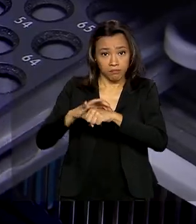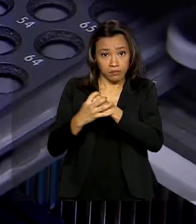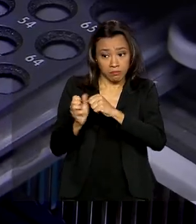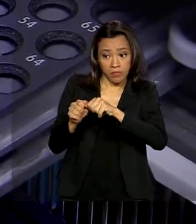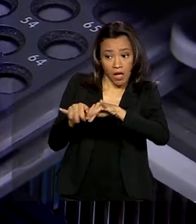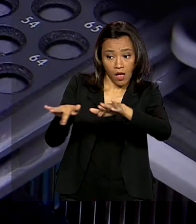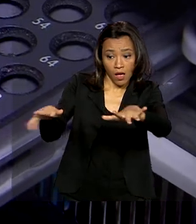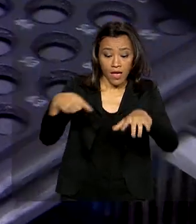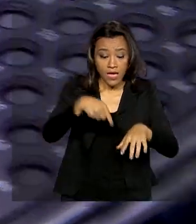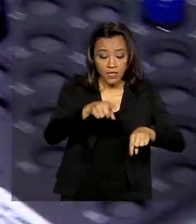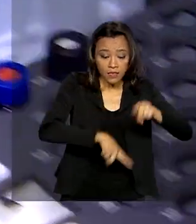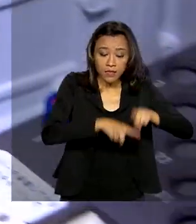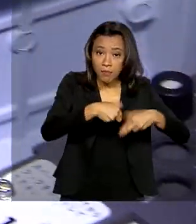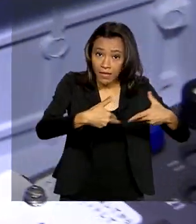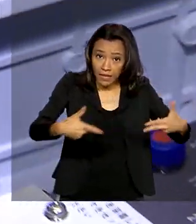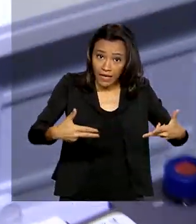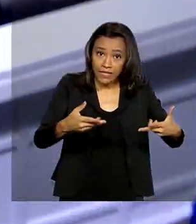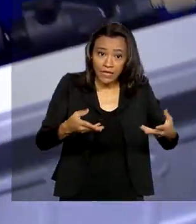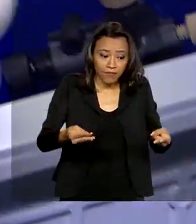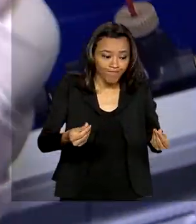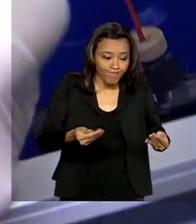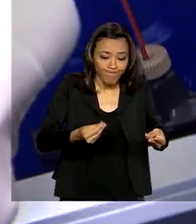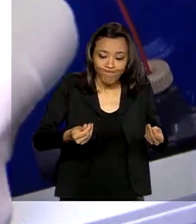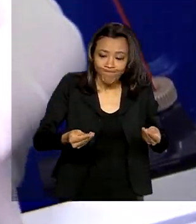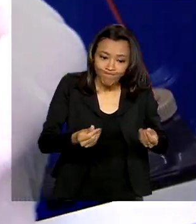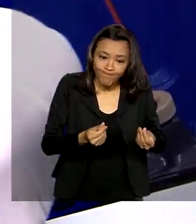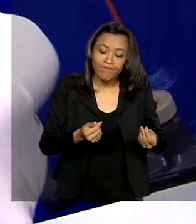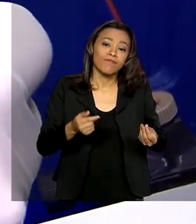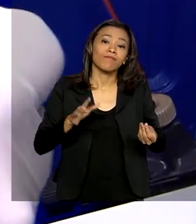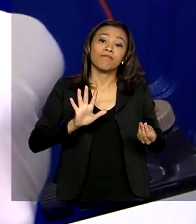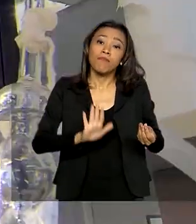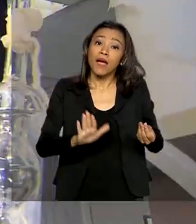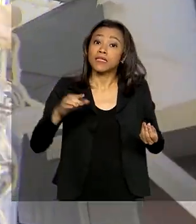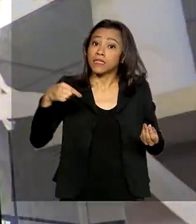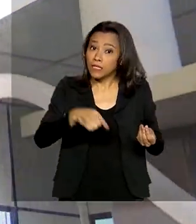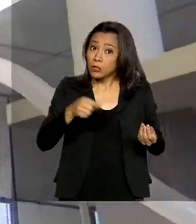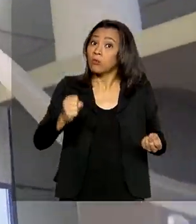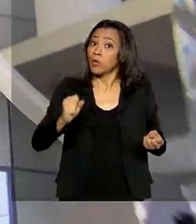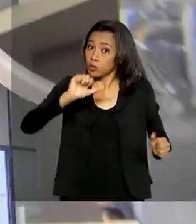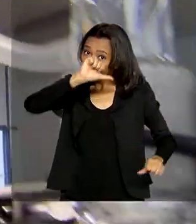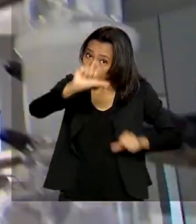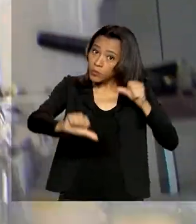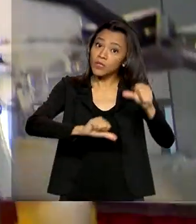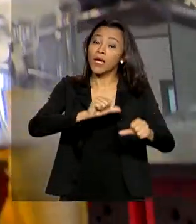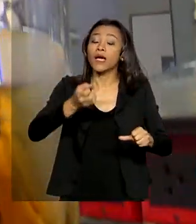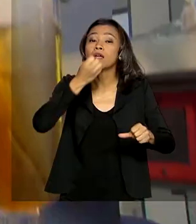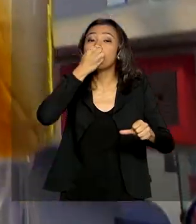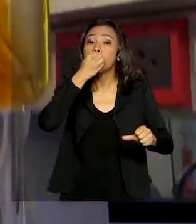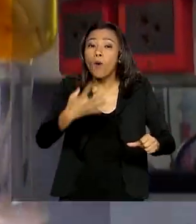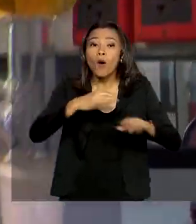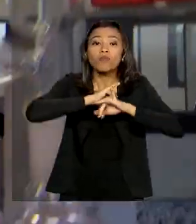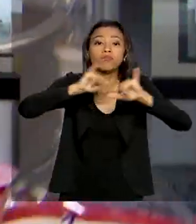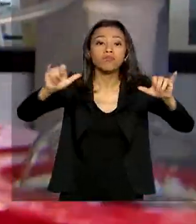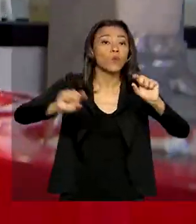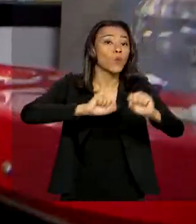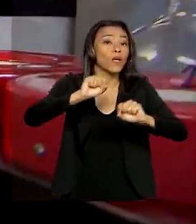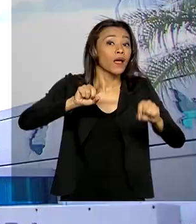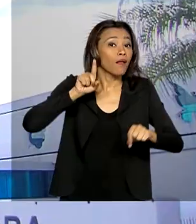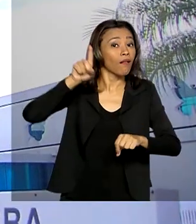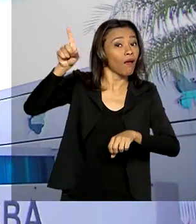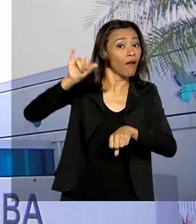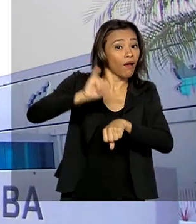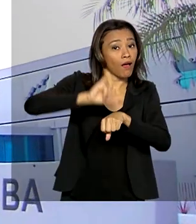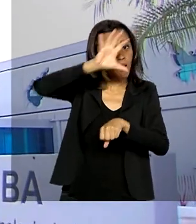esses insumos estão mais escassos. Mas essa realidade pode mudar. E a boa notícia vem de Manaus.